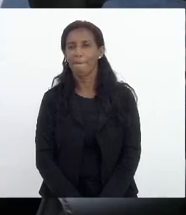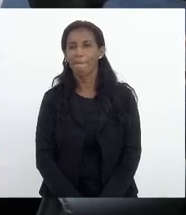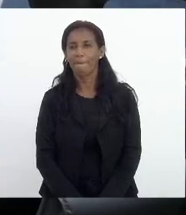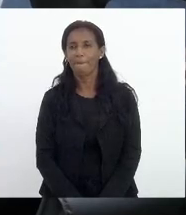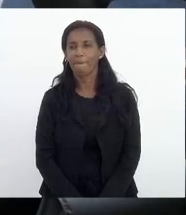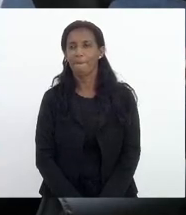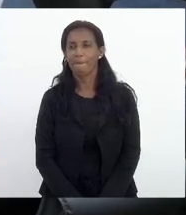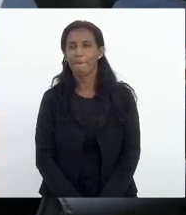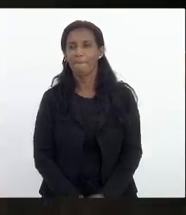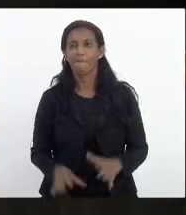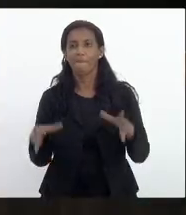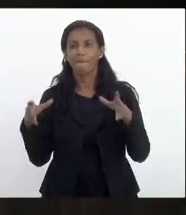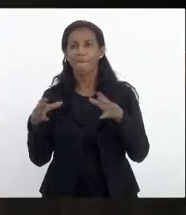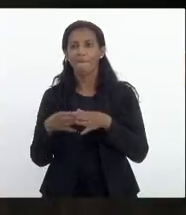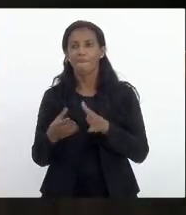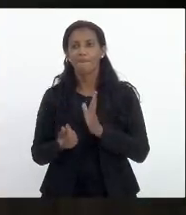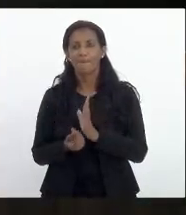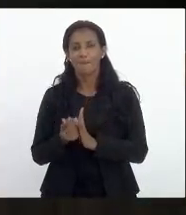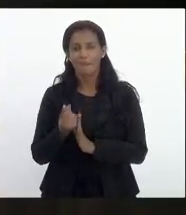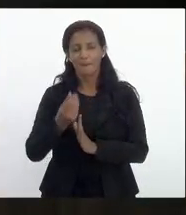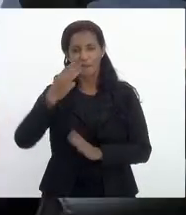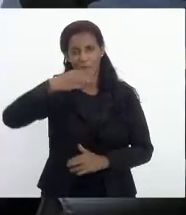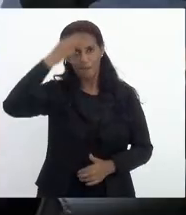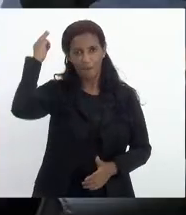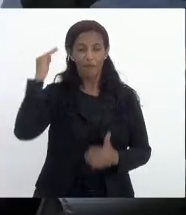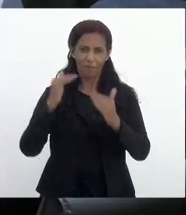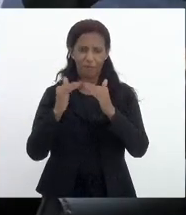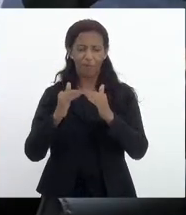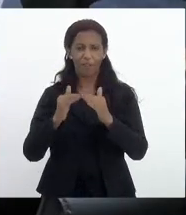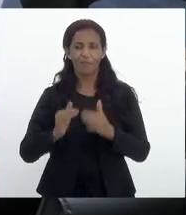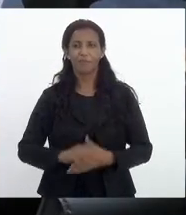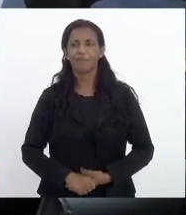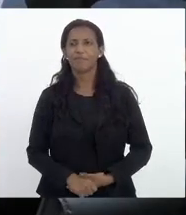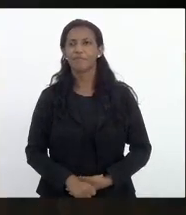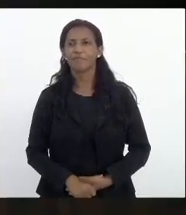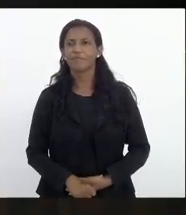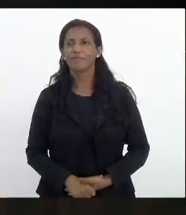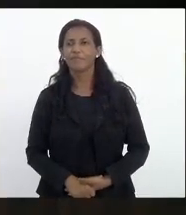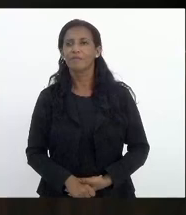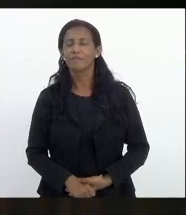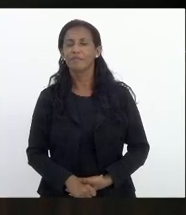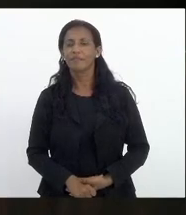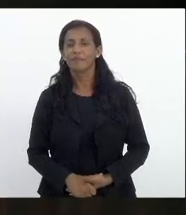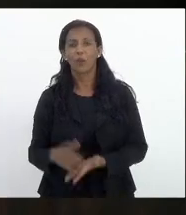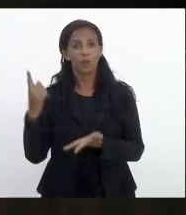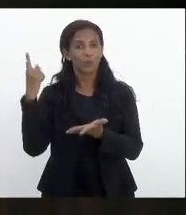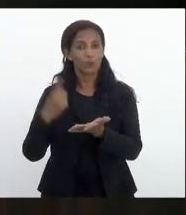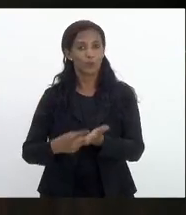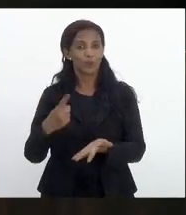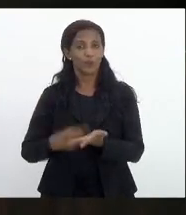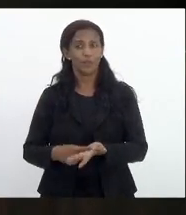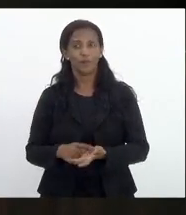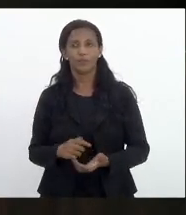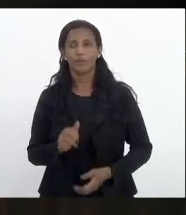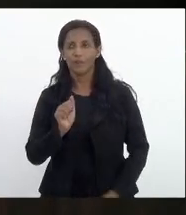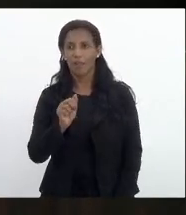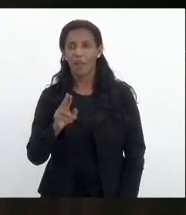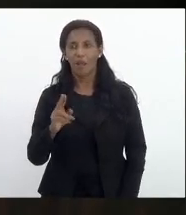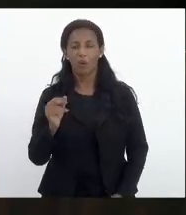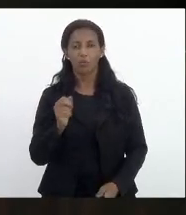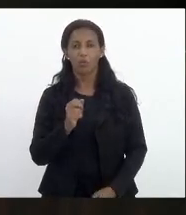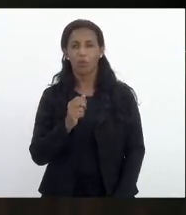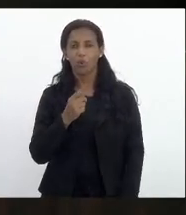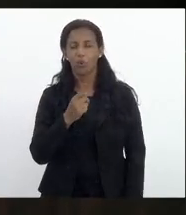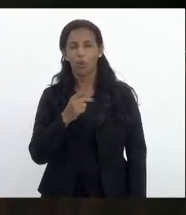pela comissão de orçamento deputado março pacheco favorável presidente então acordado autor do projeto